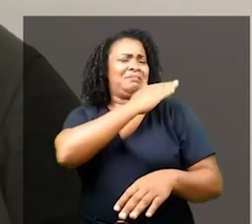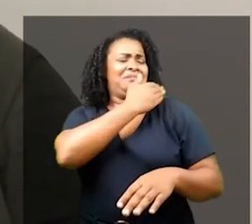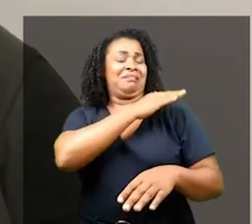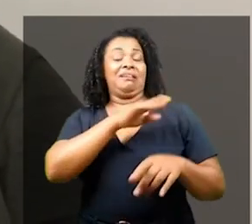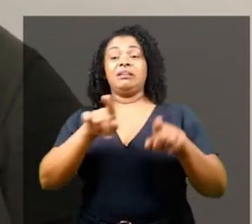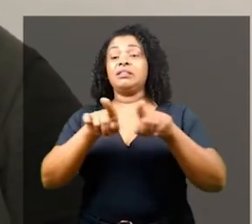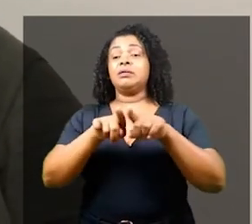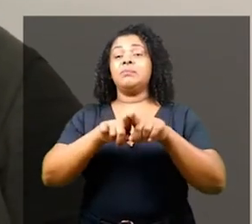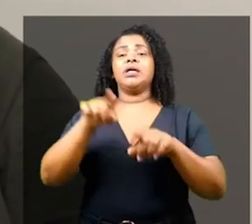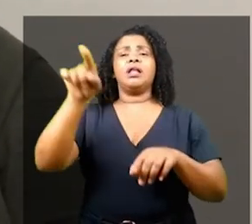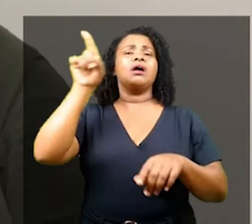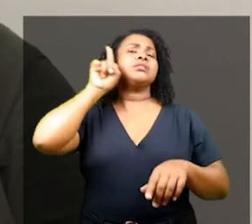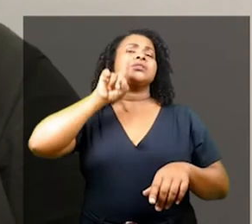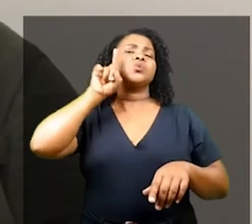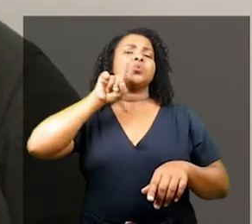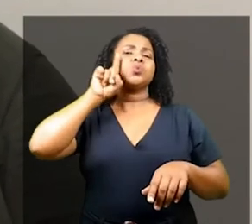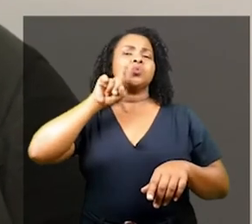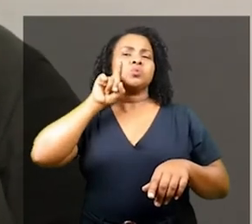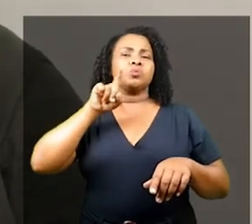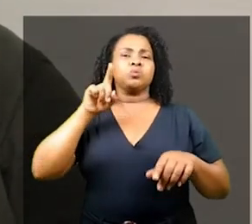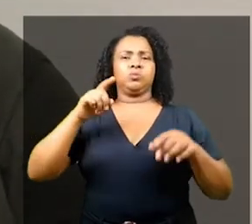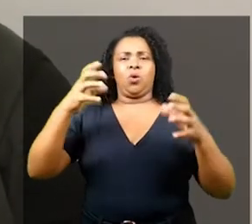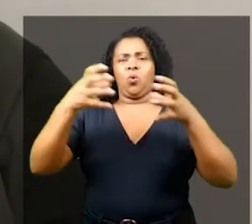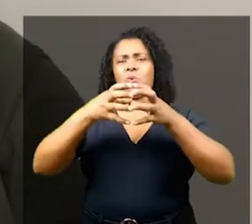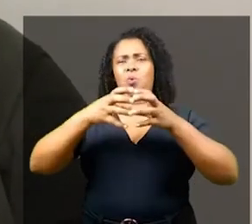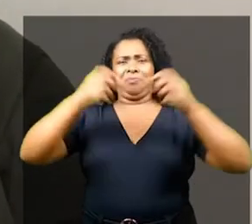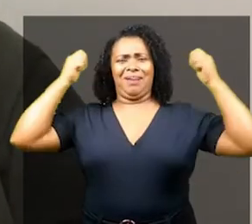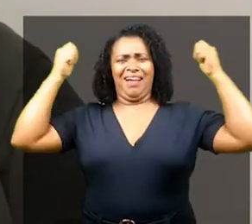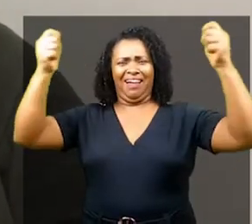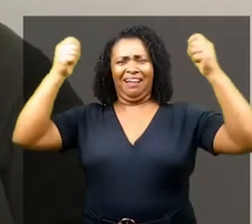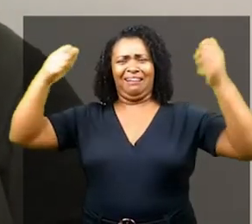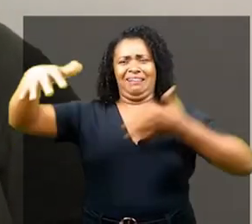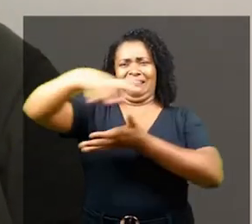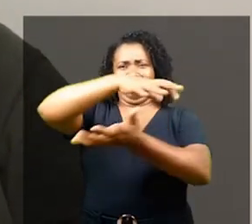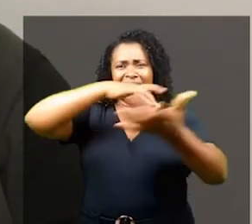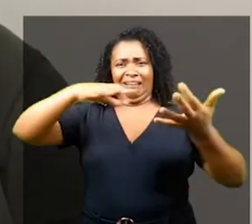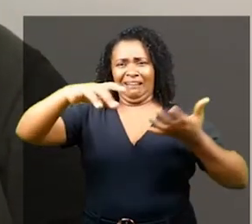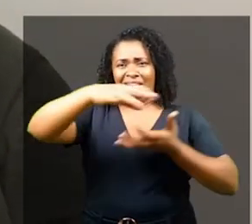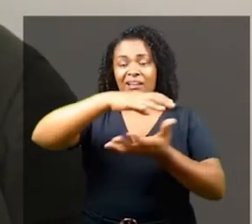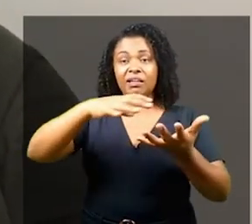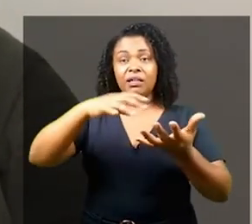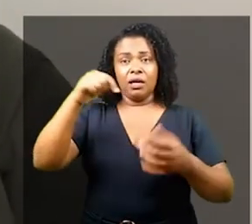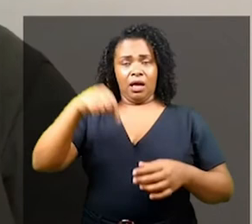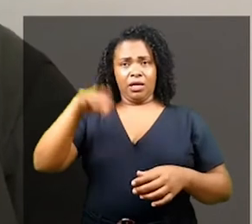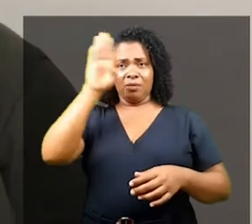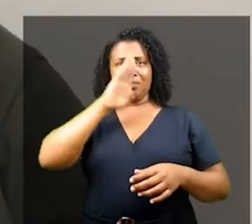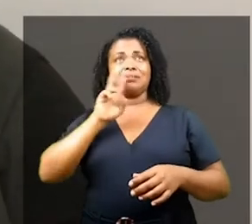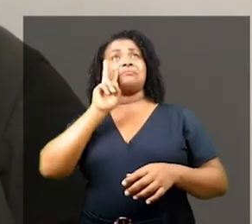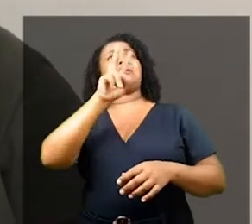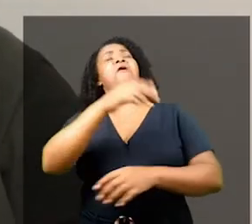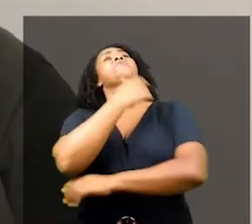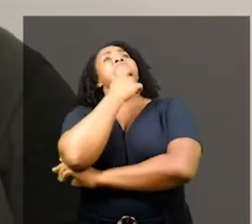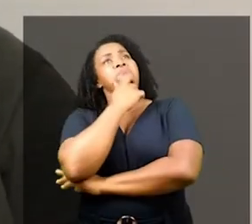principalmente nos Estados Unidos da América. E o primo, pobre, com ares da história de colonização, de exploração, consegue